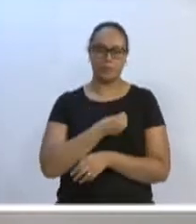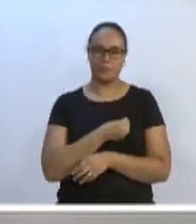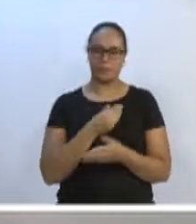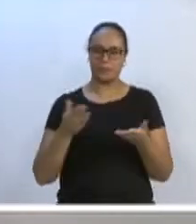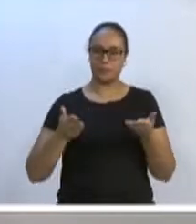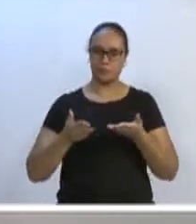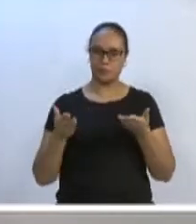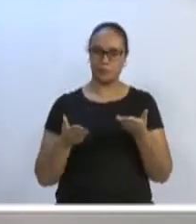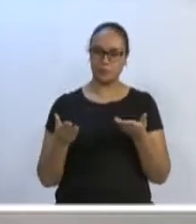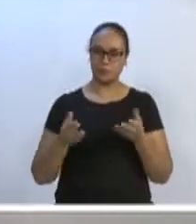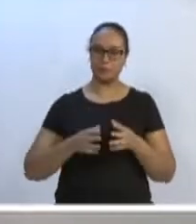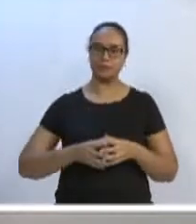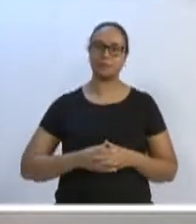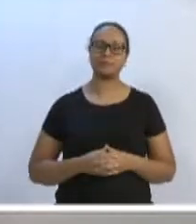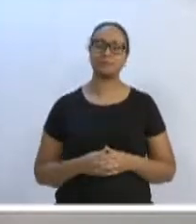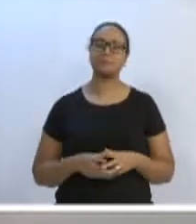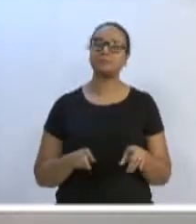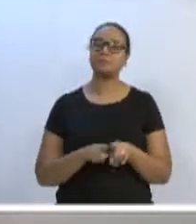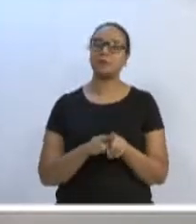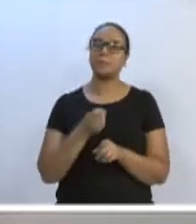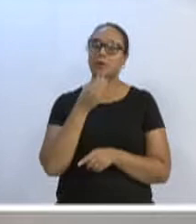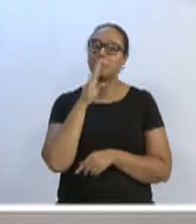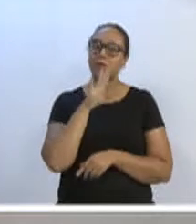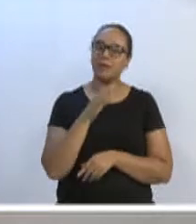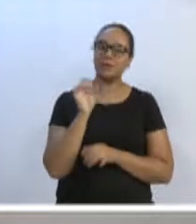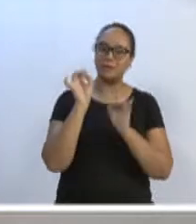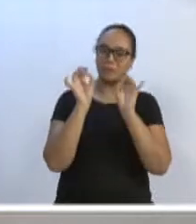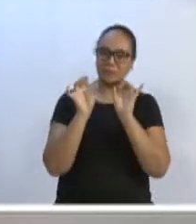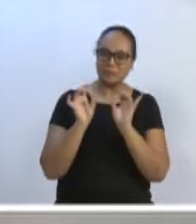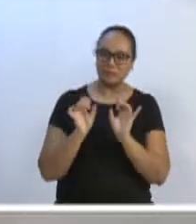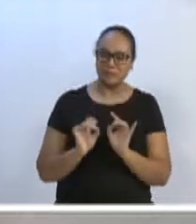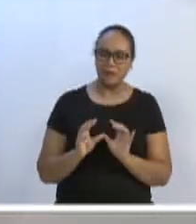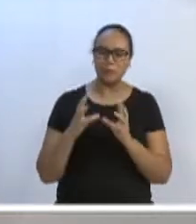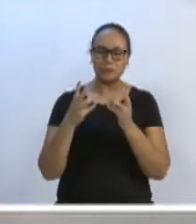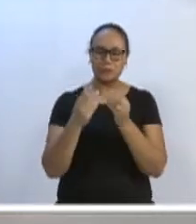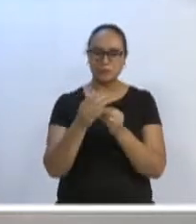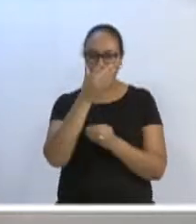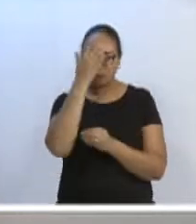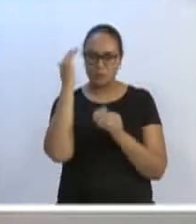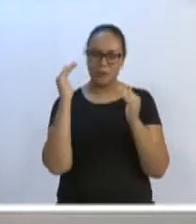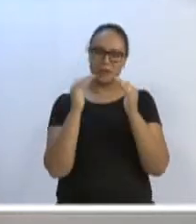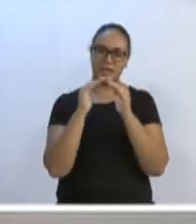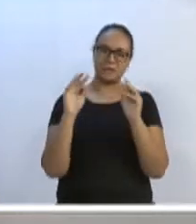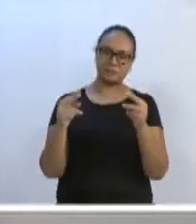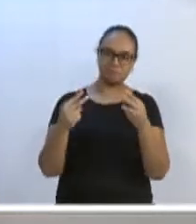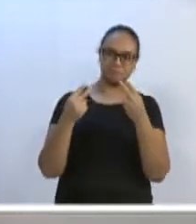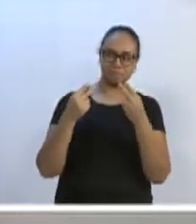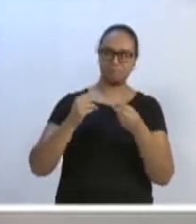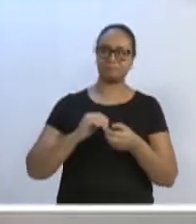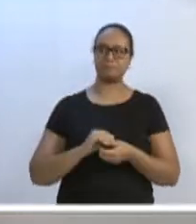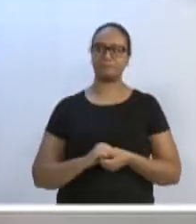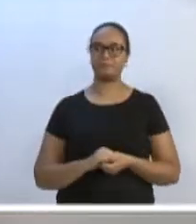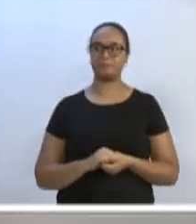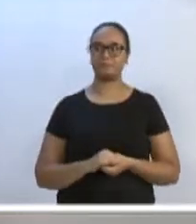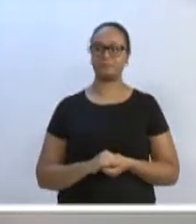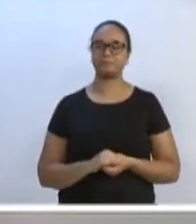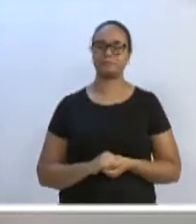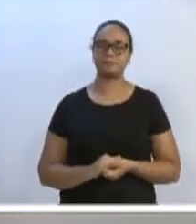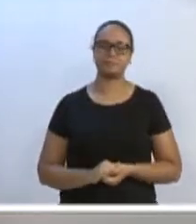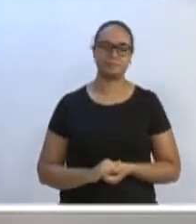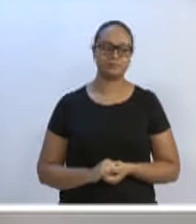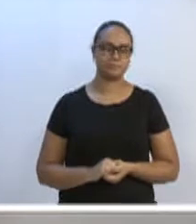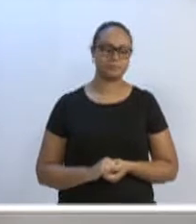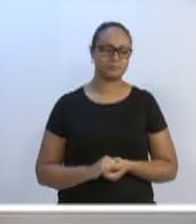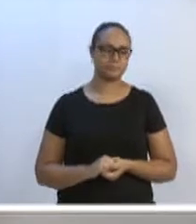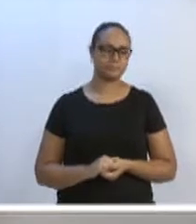na Câmara de Vereadores e também um boa tarde especial a quem nos acompanha pela TV Legislativa. Inicialmente, gostaria